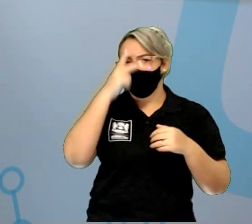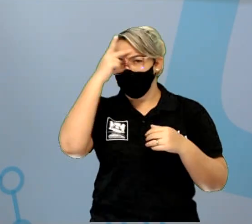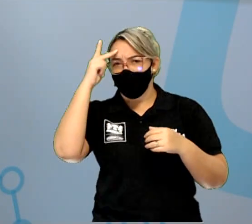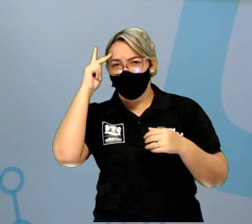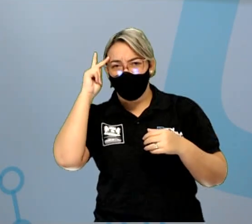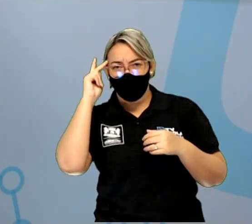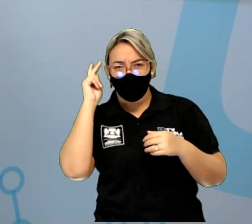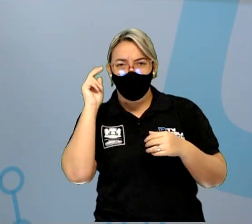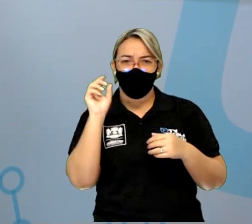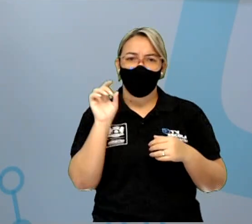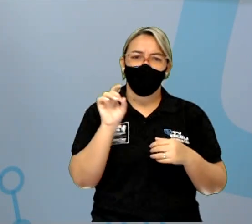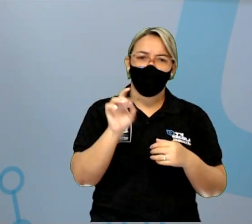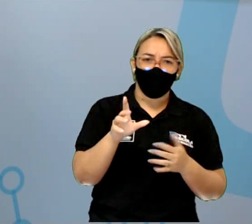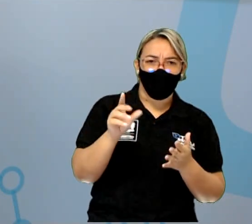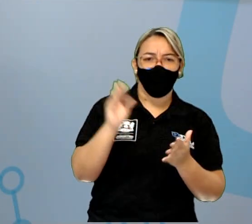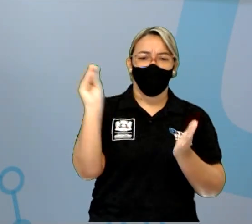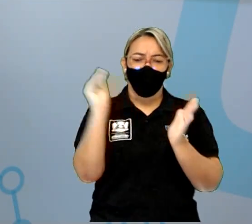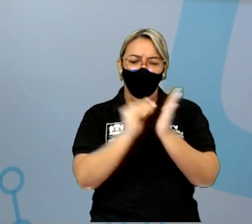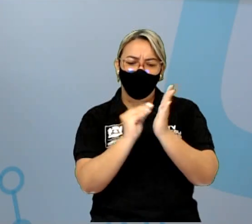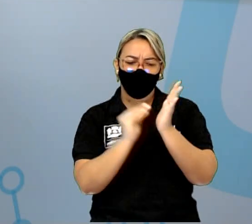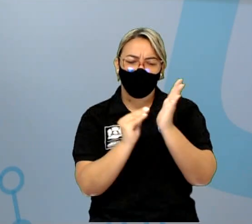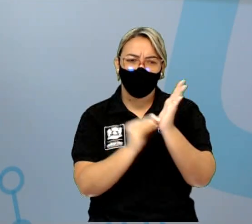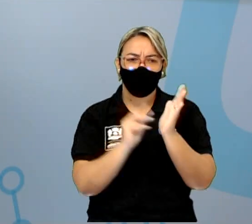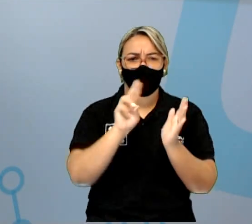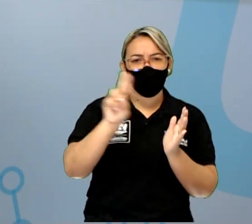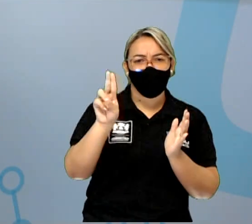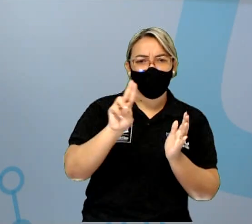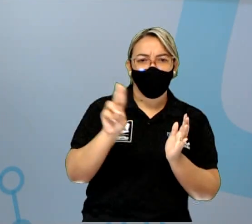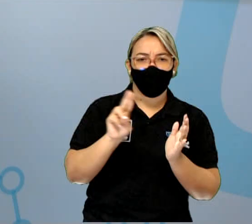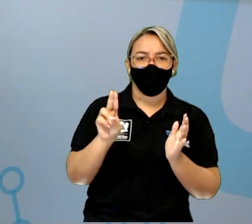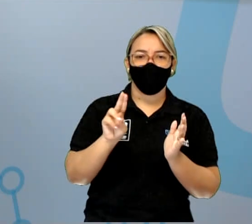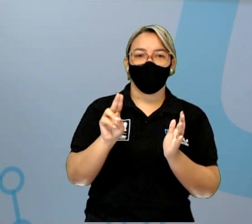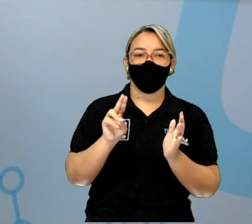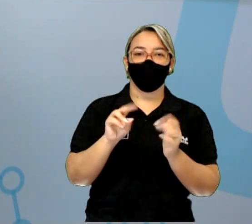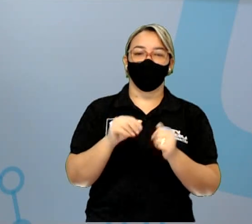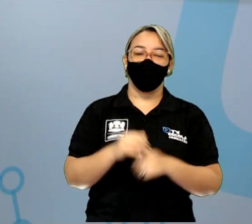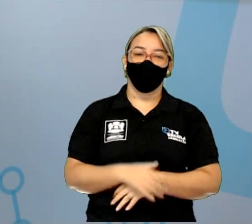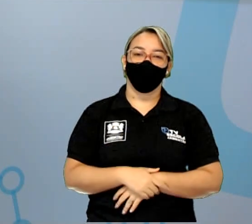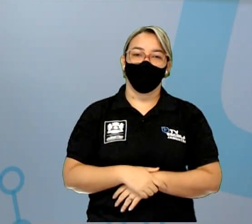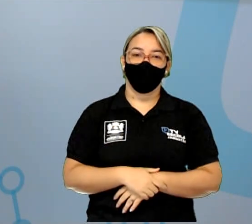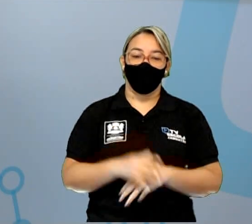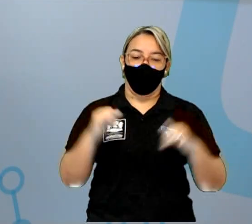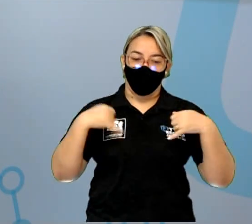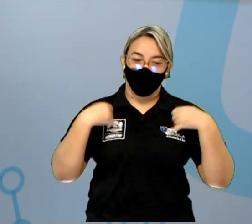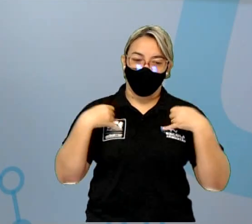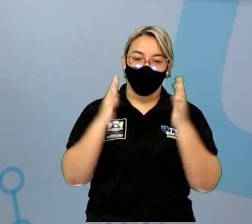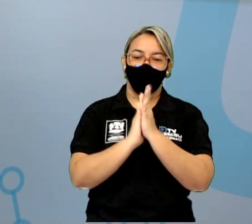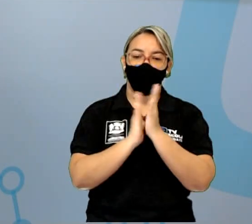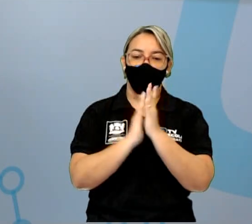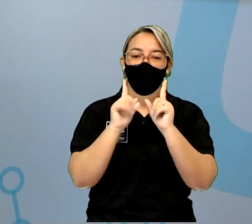colocar o nome no envelope. Para o seu aniversário